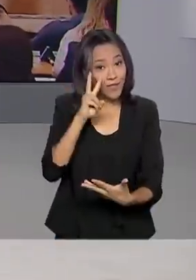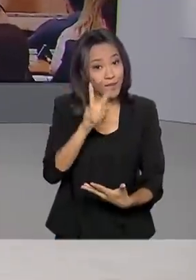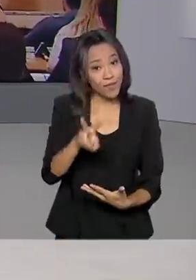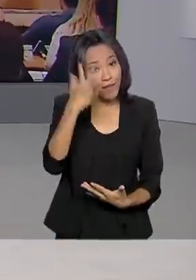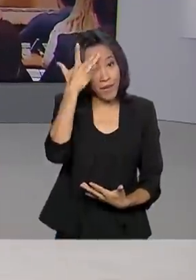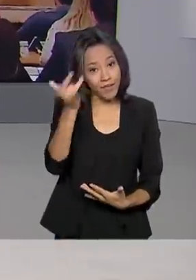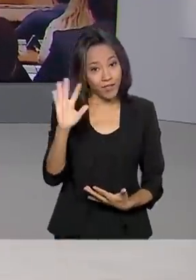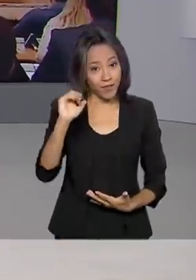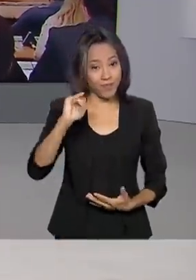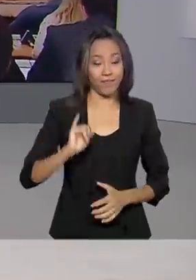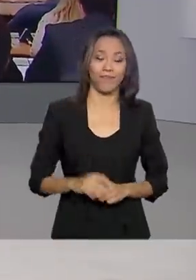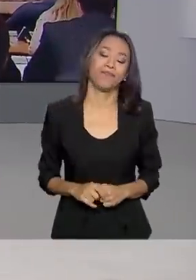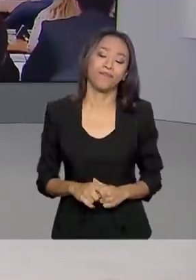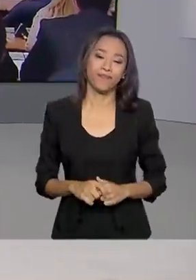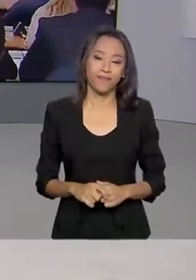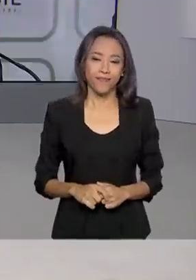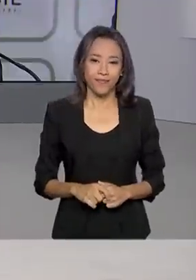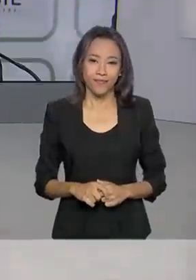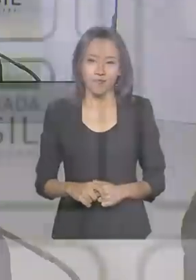amanhã. Tchau, tchau.